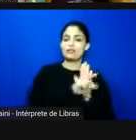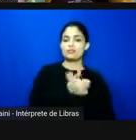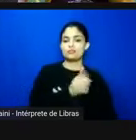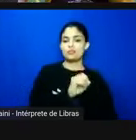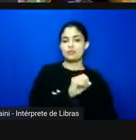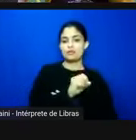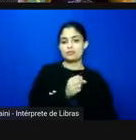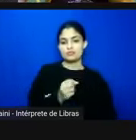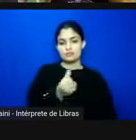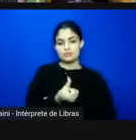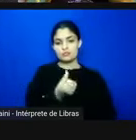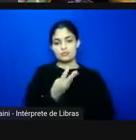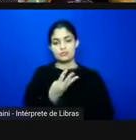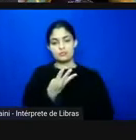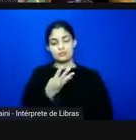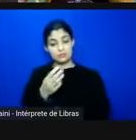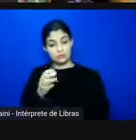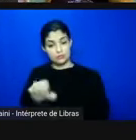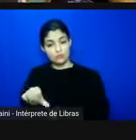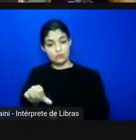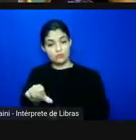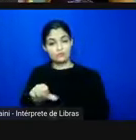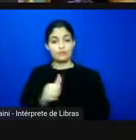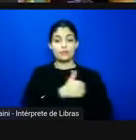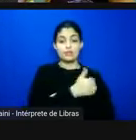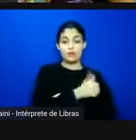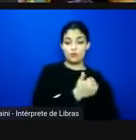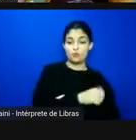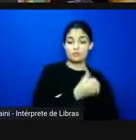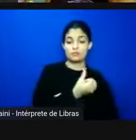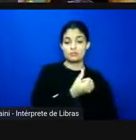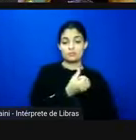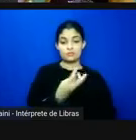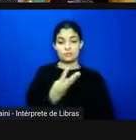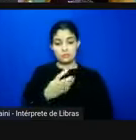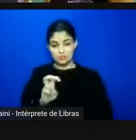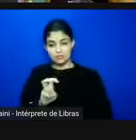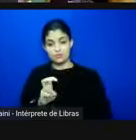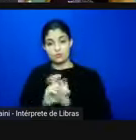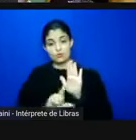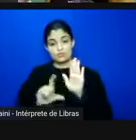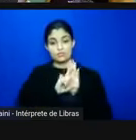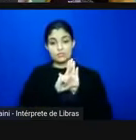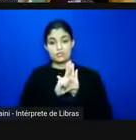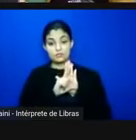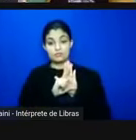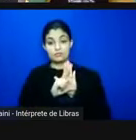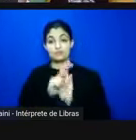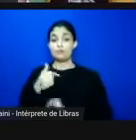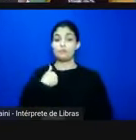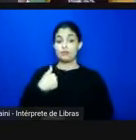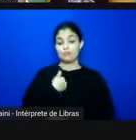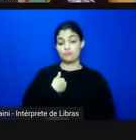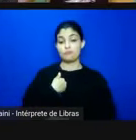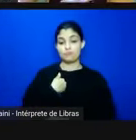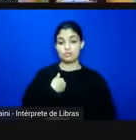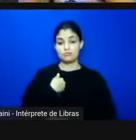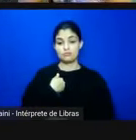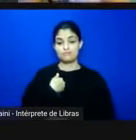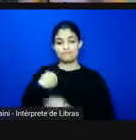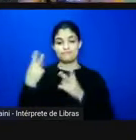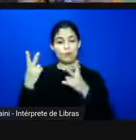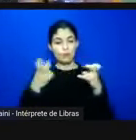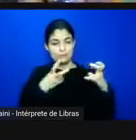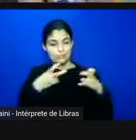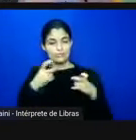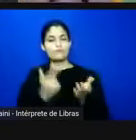.645 então é tudo isso para mim assim me faz observem